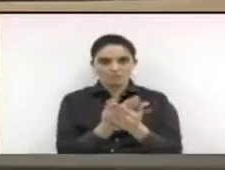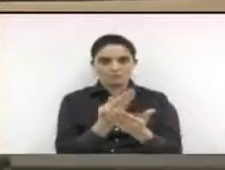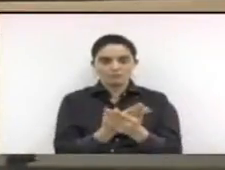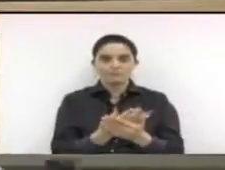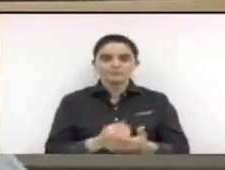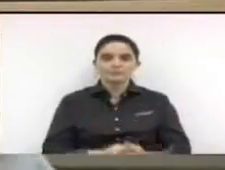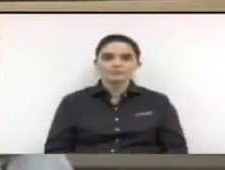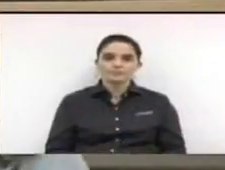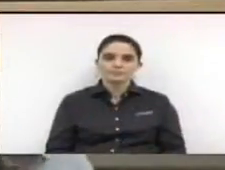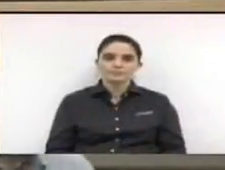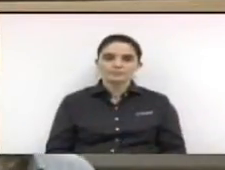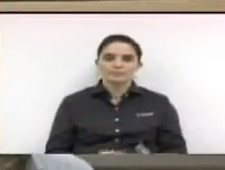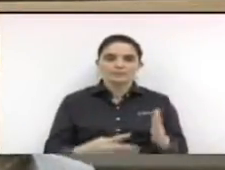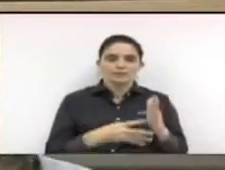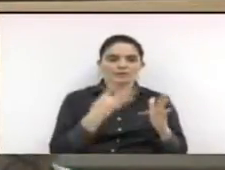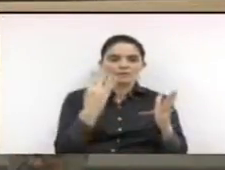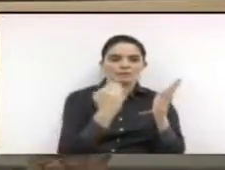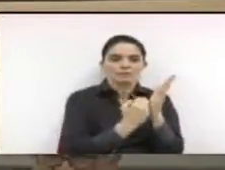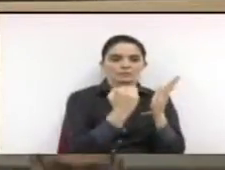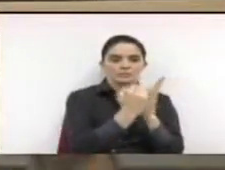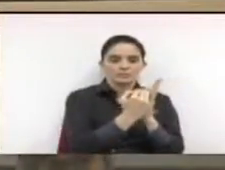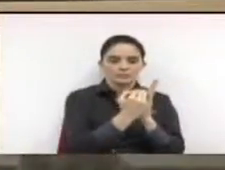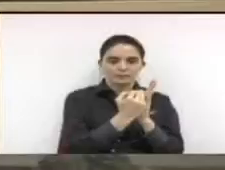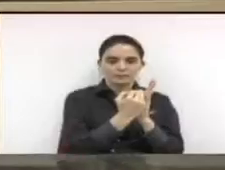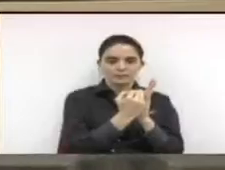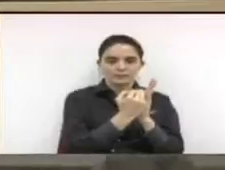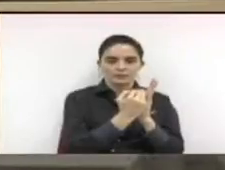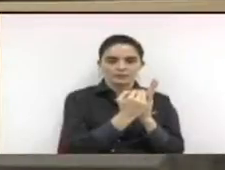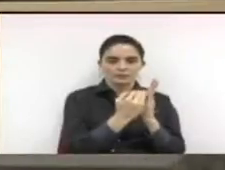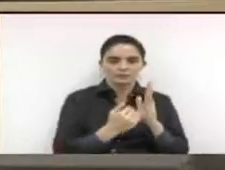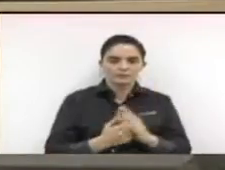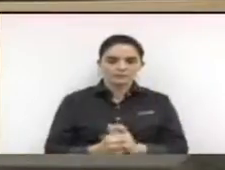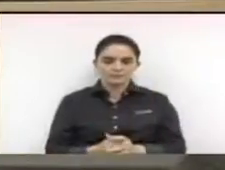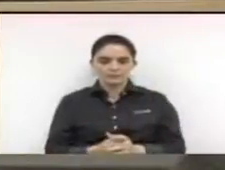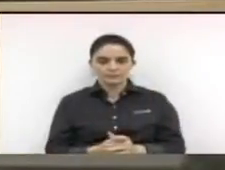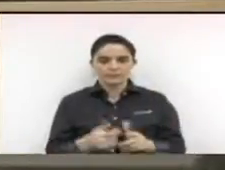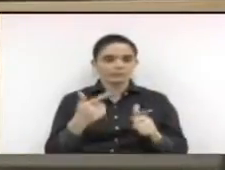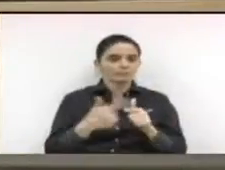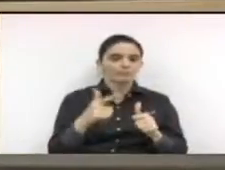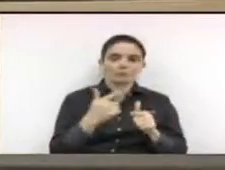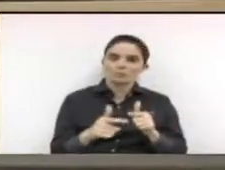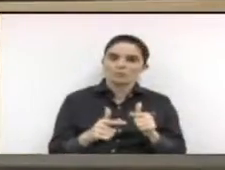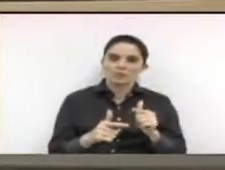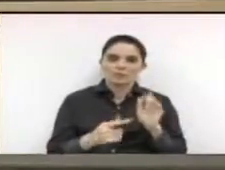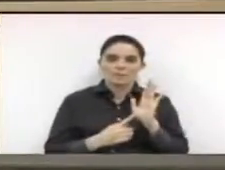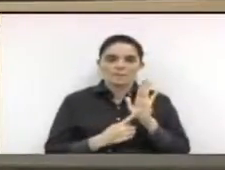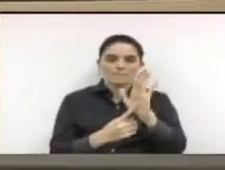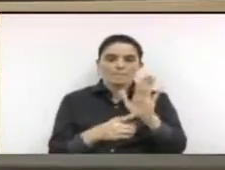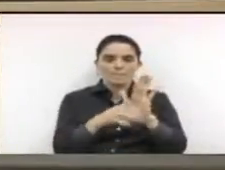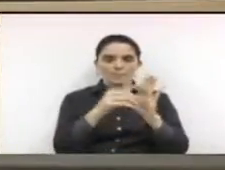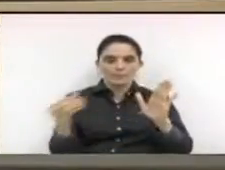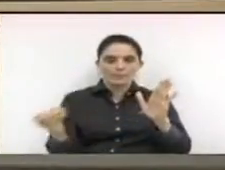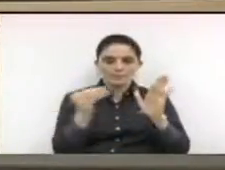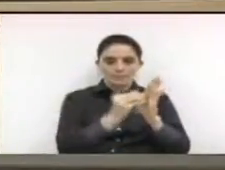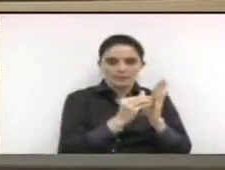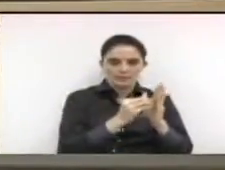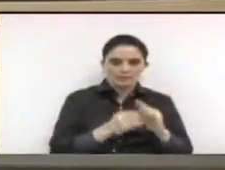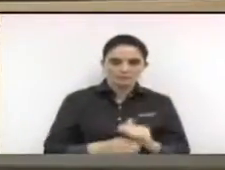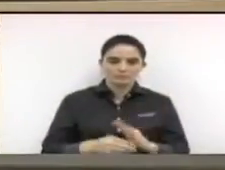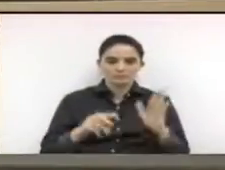agora sim item quarto da pauta foi prejudicado por apresentação de emendas